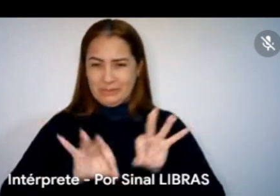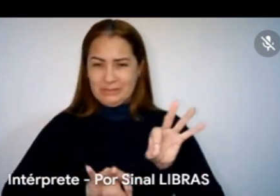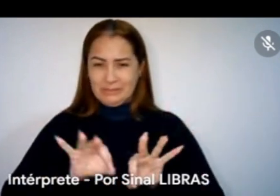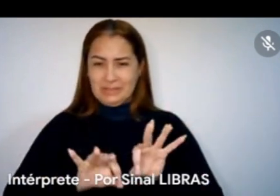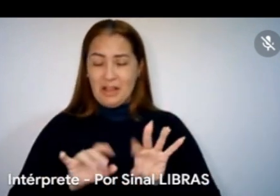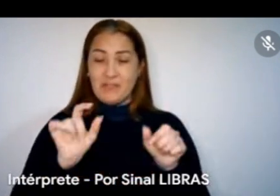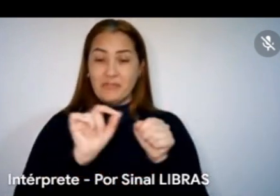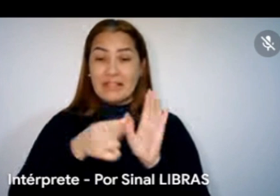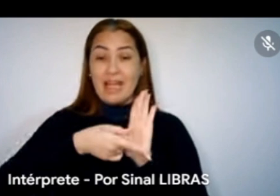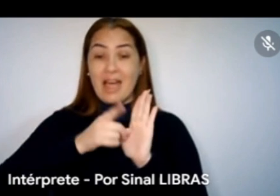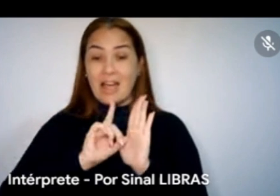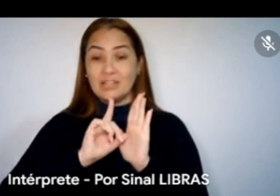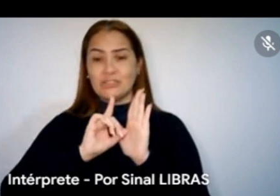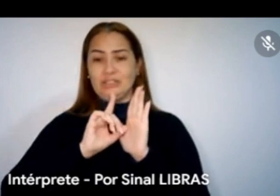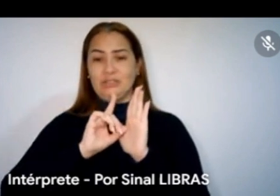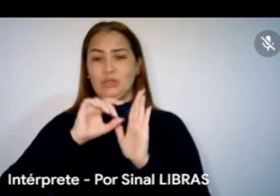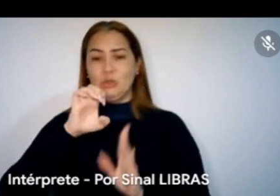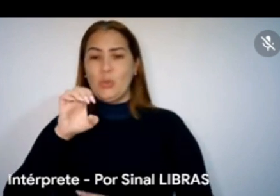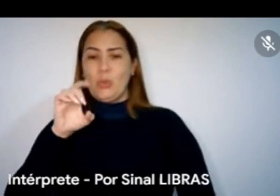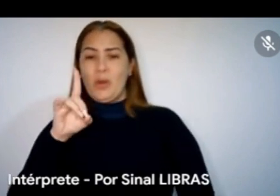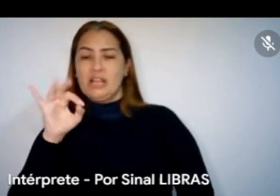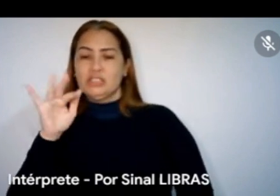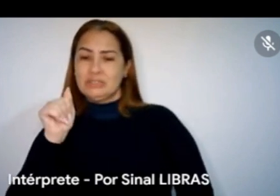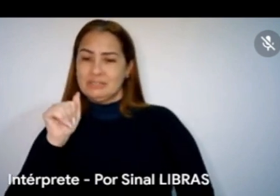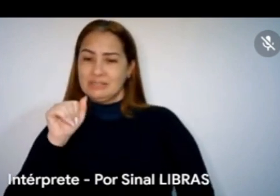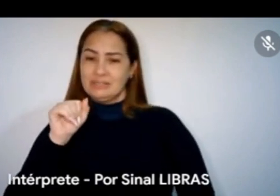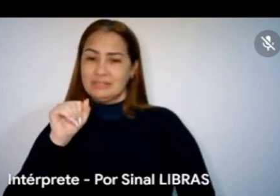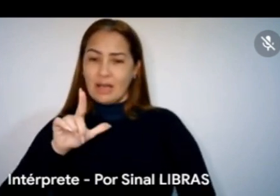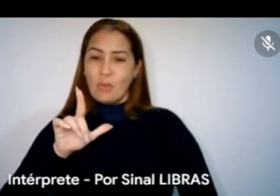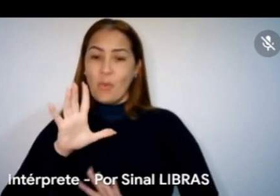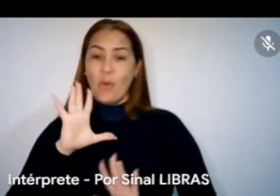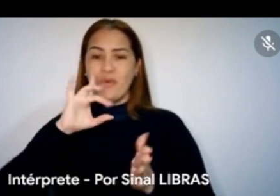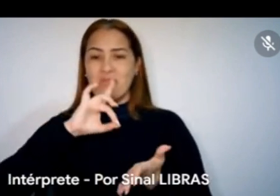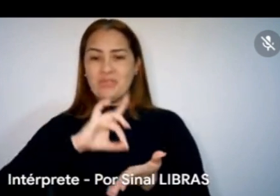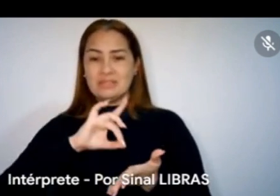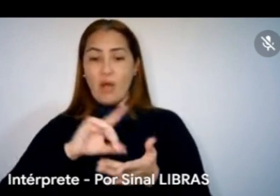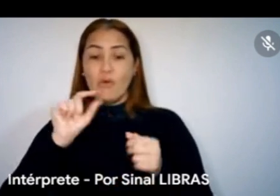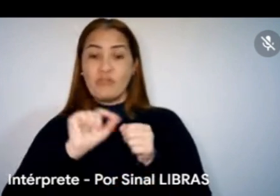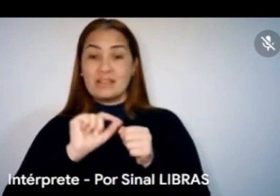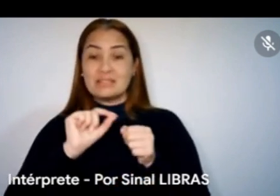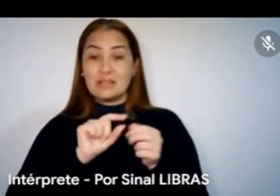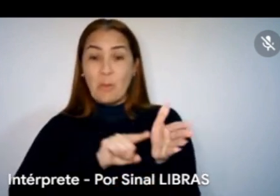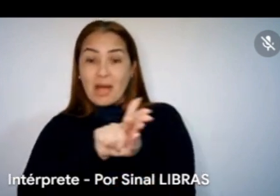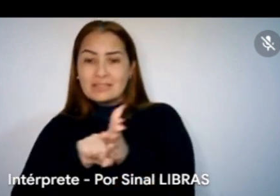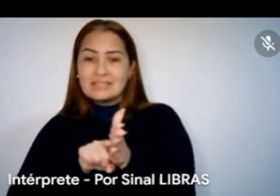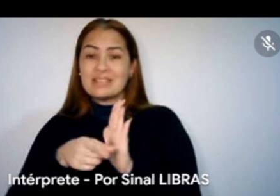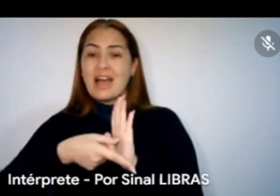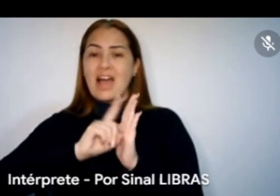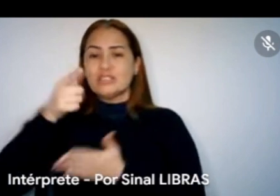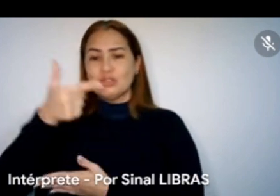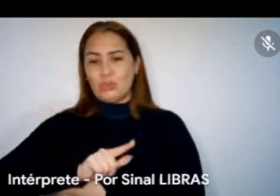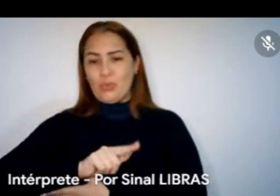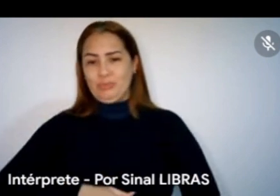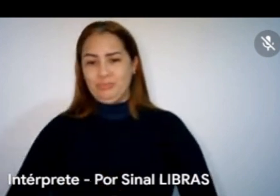editais definitivos de novo oitivas, consultas com diversos segmentos. E